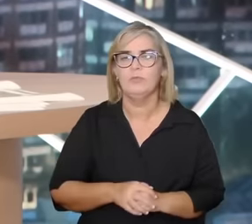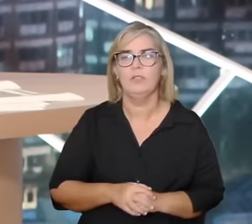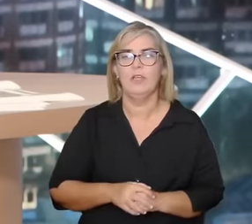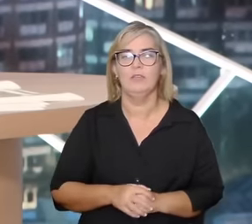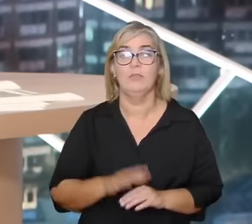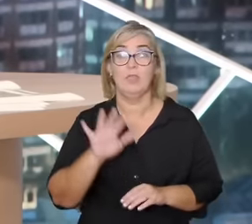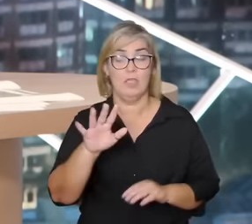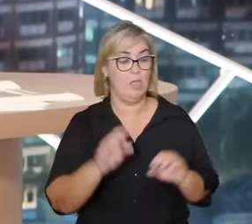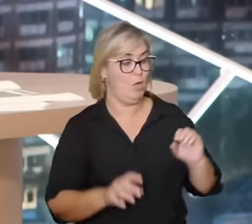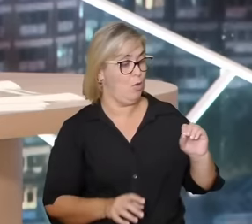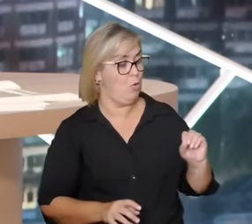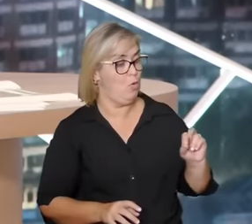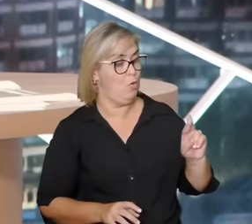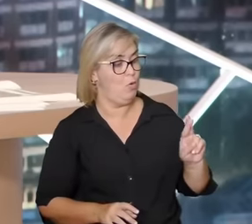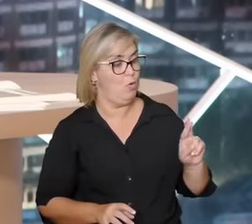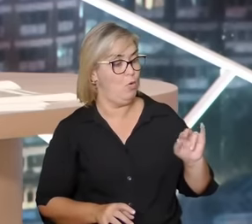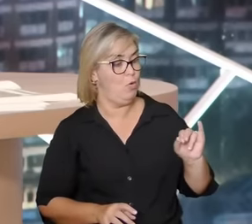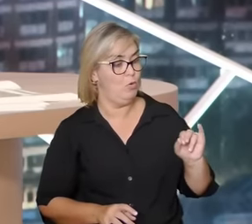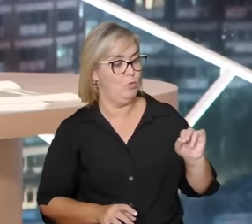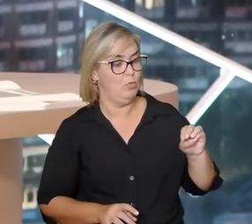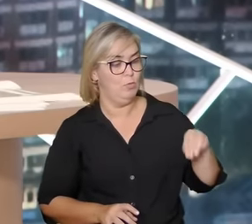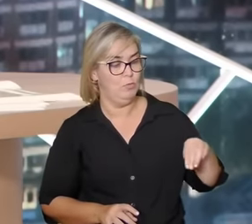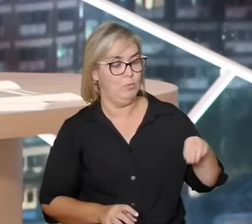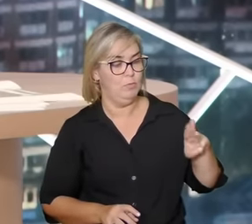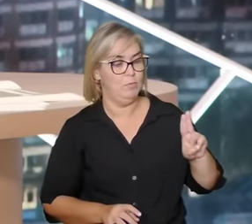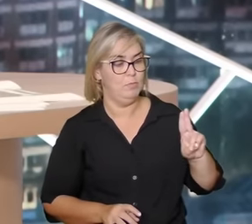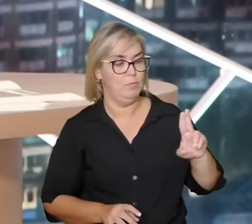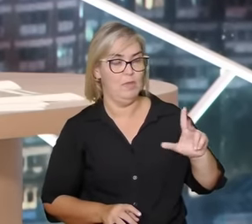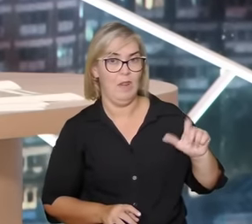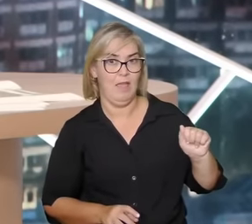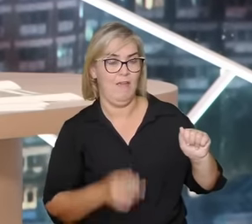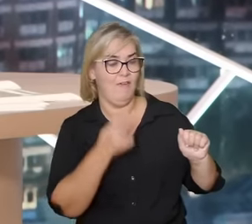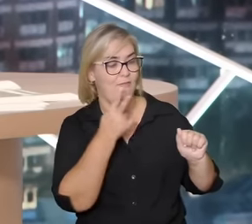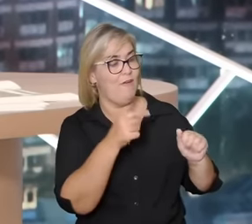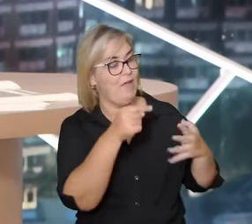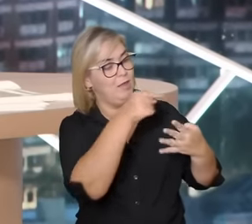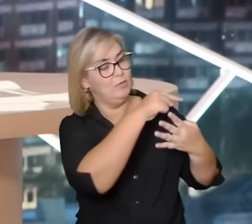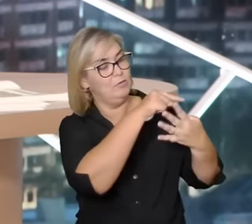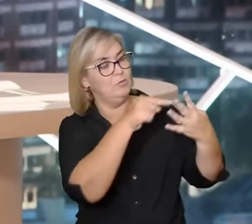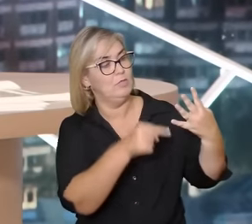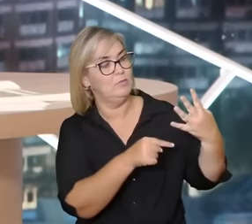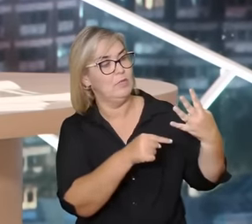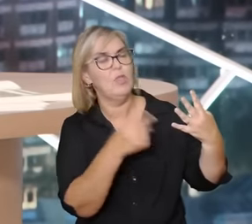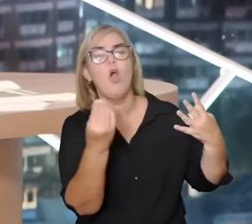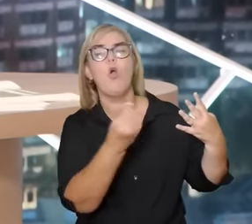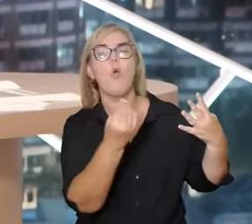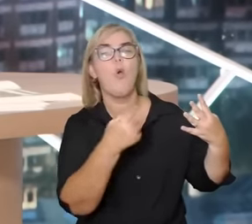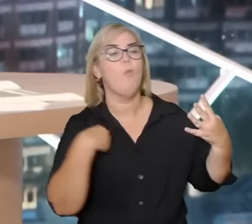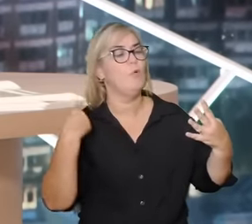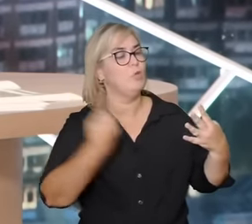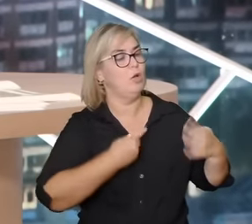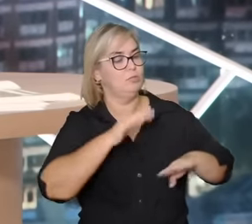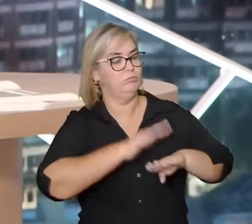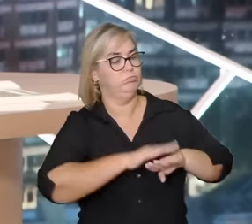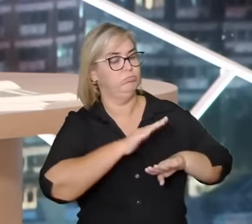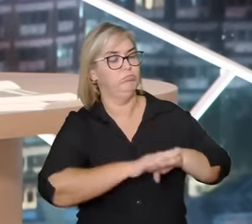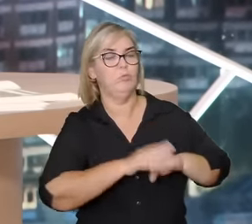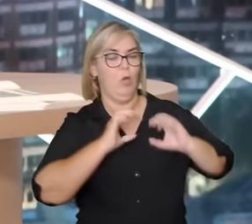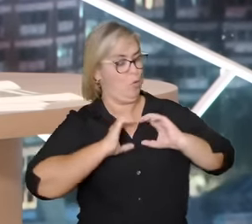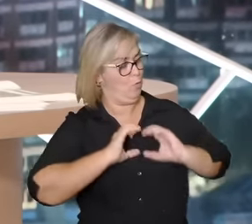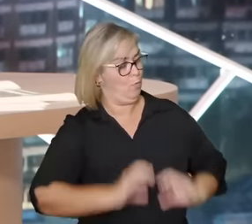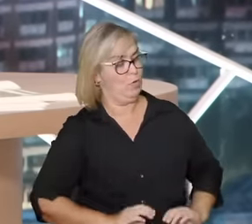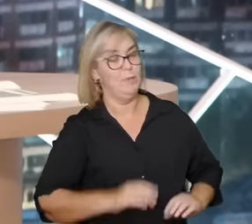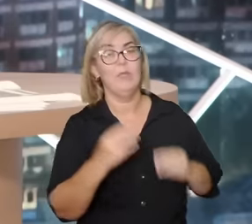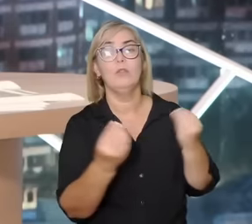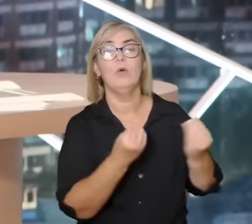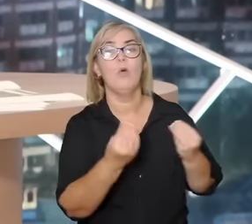fala dos elementos de como nós somos de como nós nos comportamos de